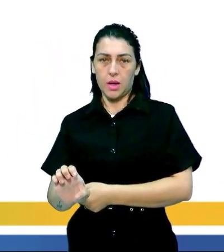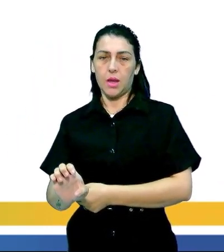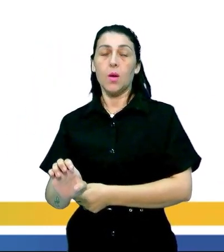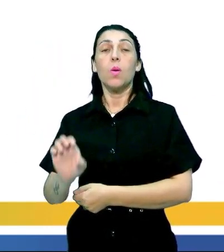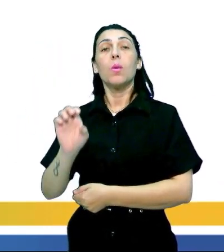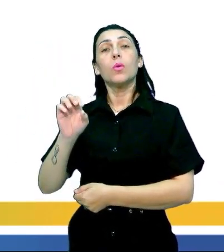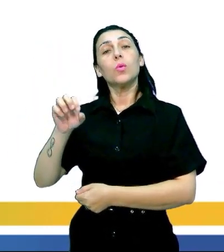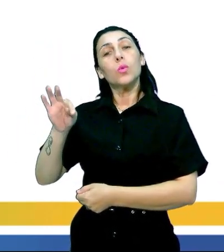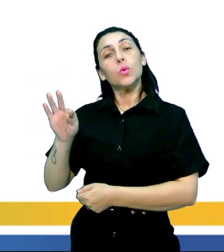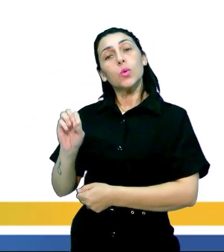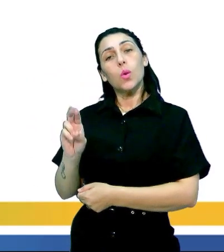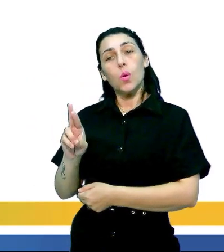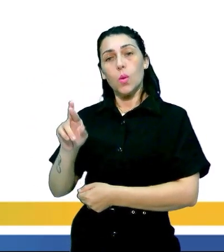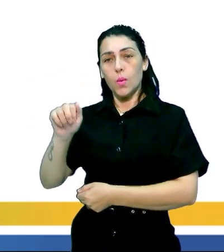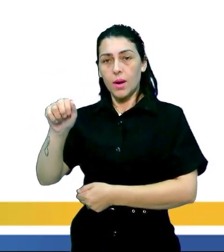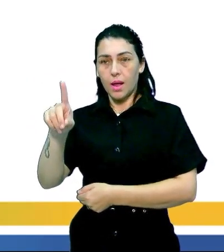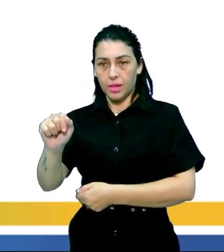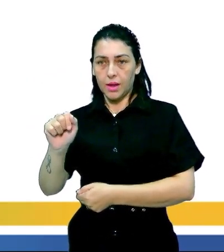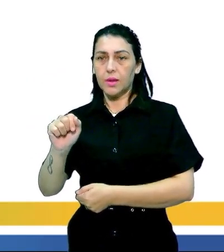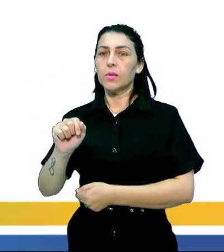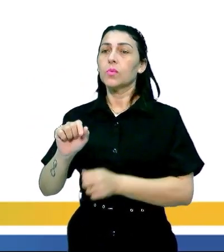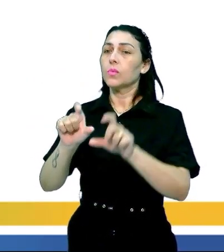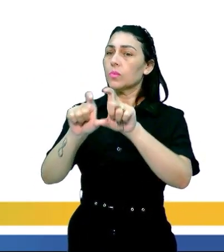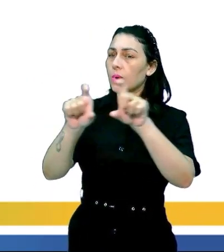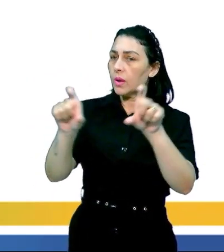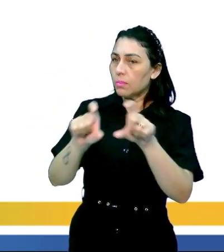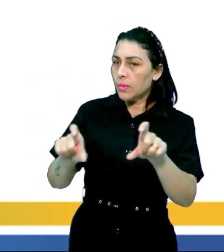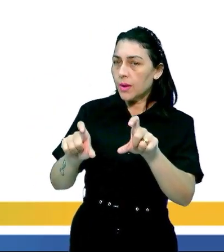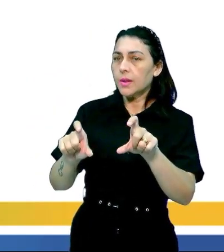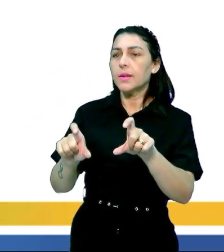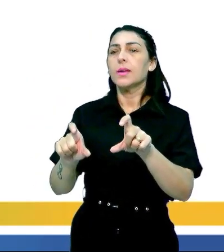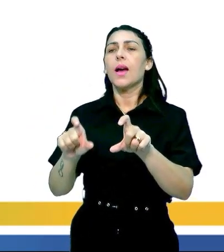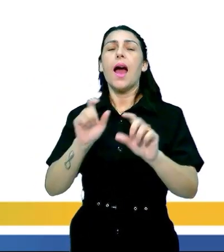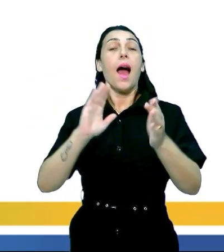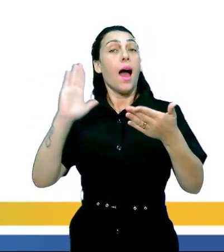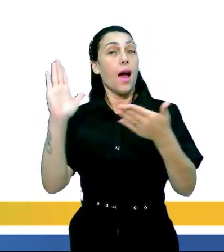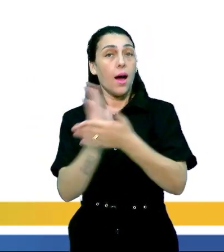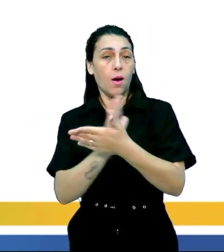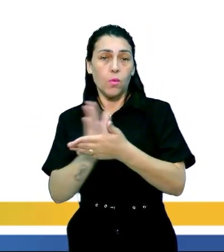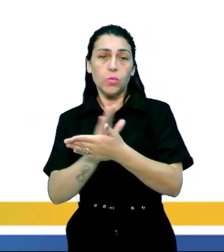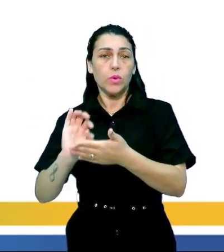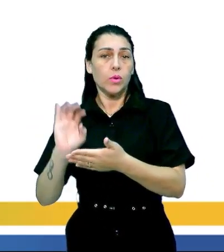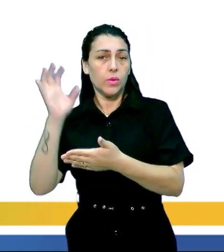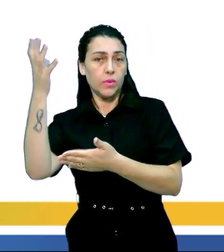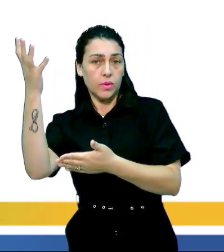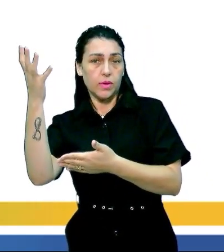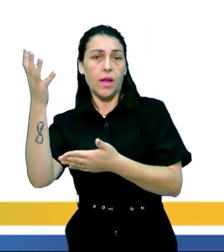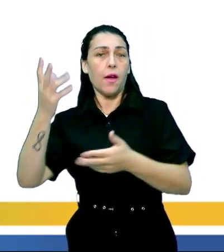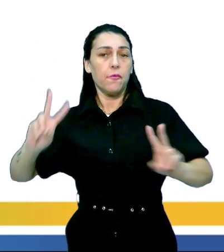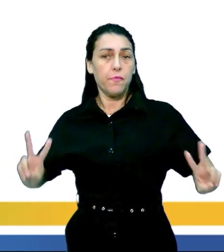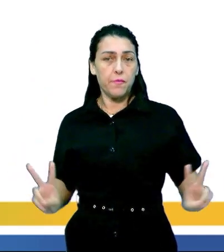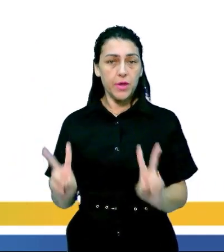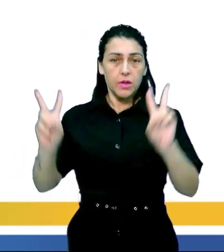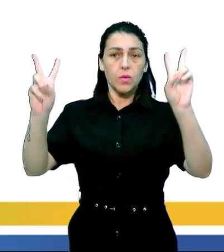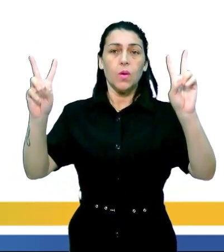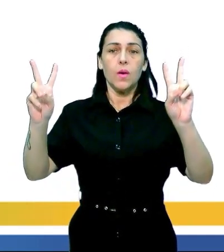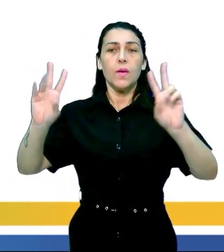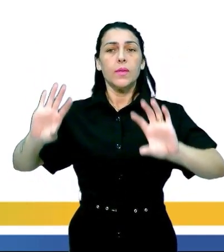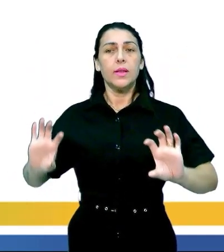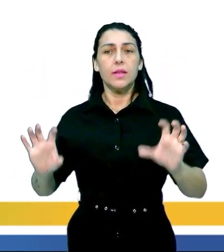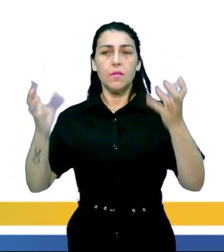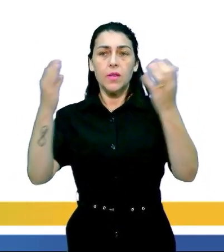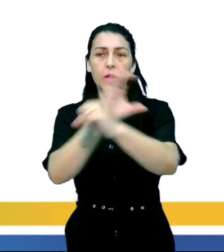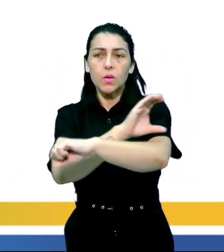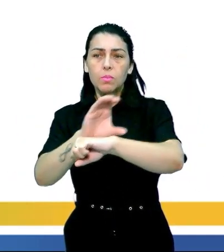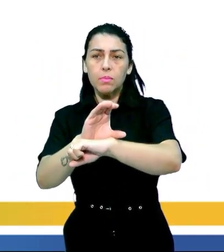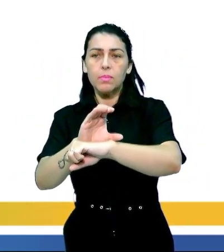uma tourada de acordo com esse fragmento algum dos fatos que é uma vitória nesse evento